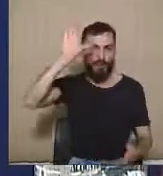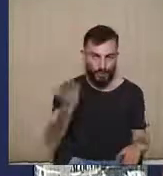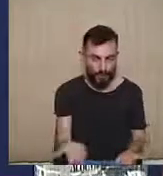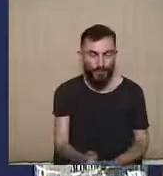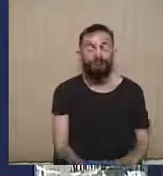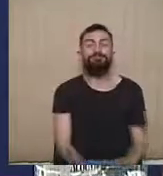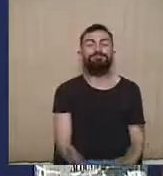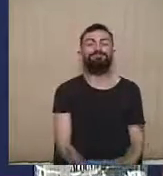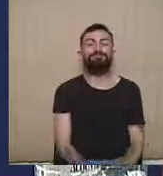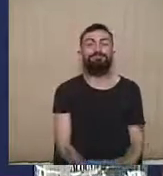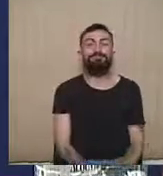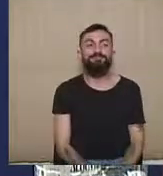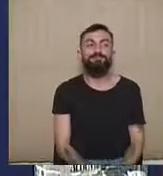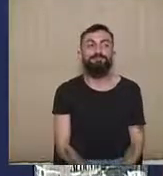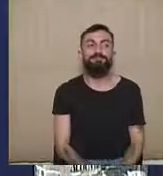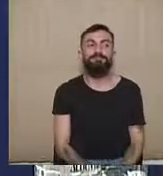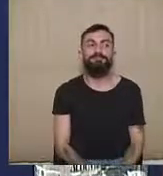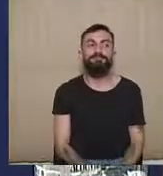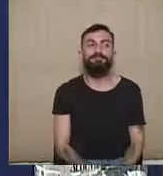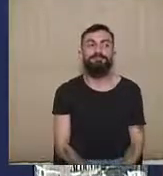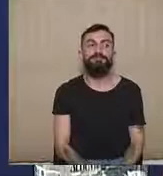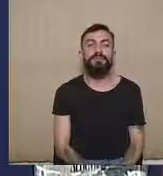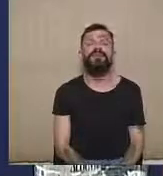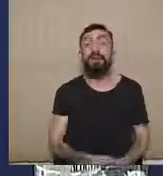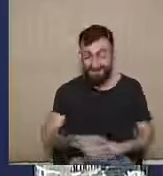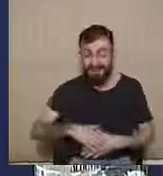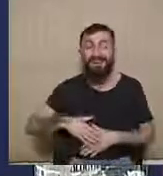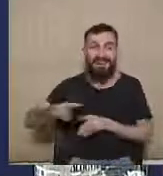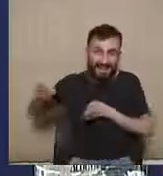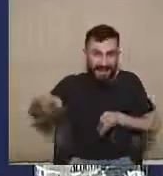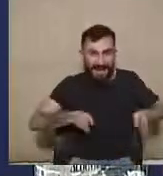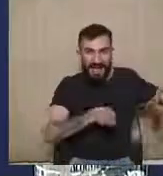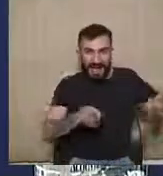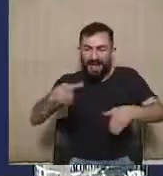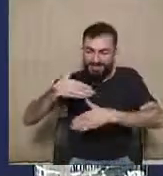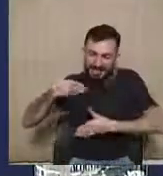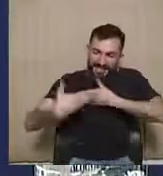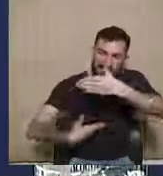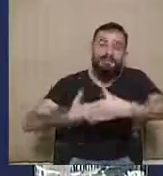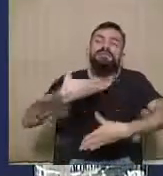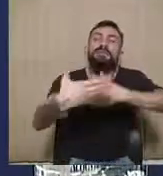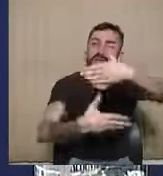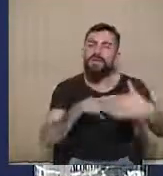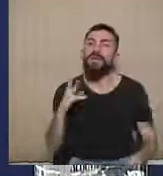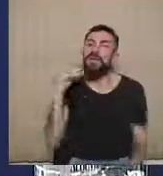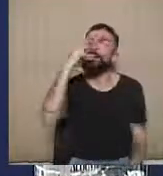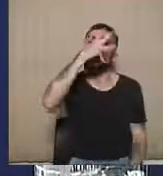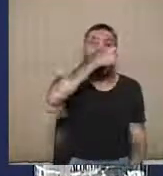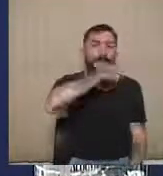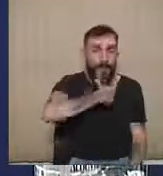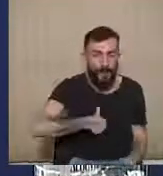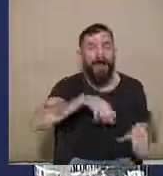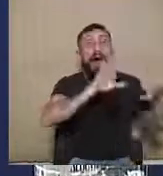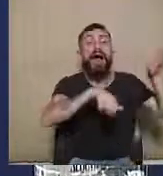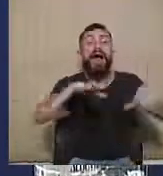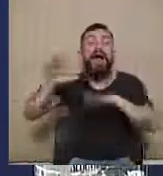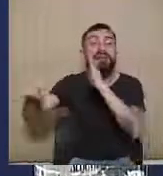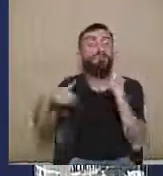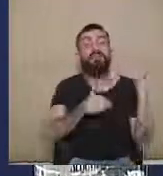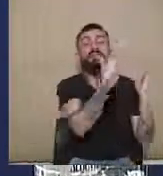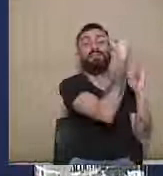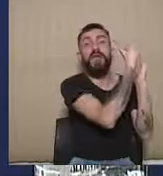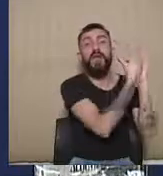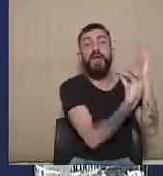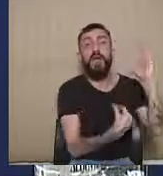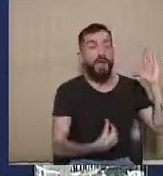E, assim, ao longo desse longo trajeto, na maioria das vezes, as regras de direito material